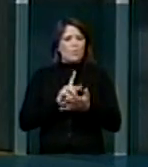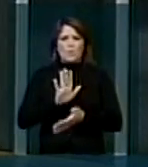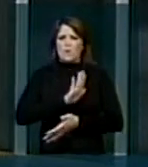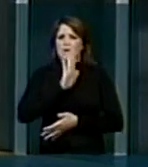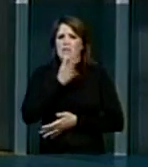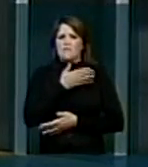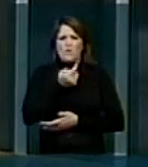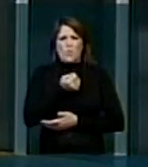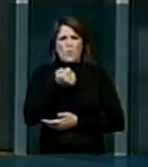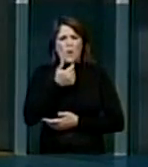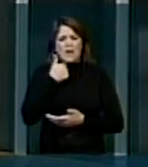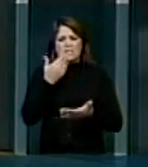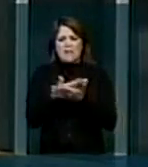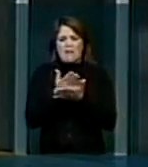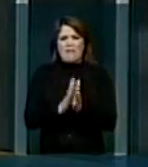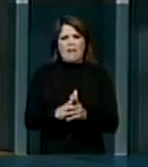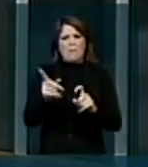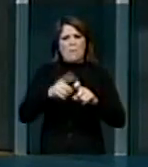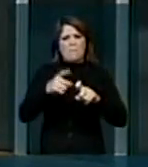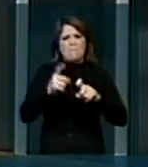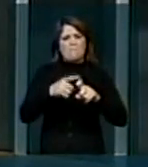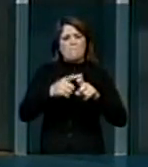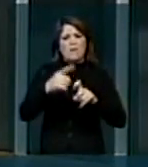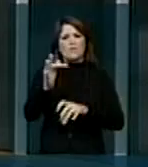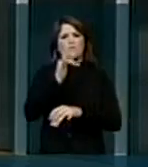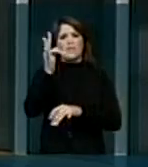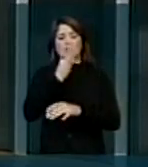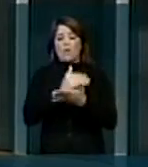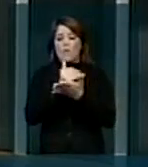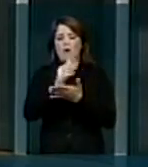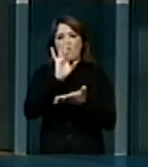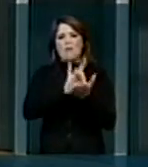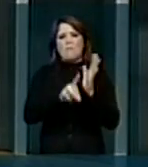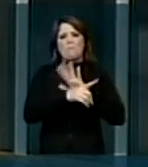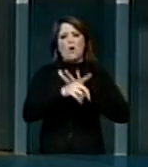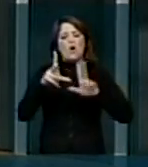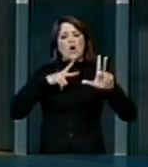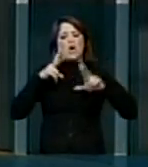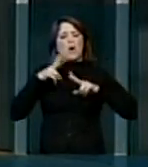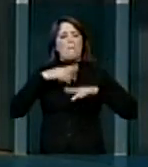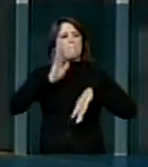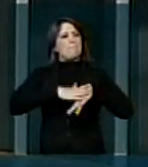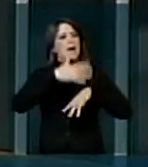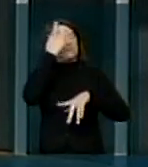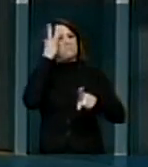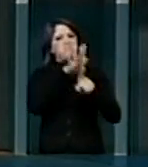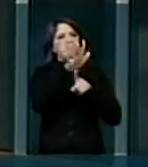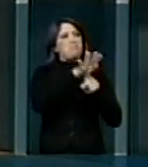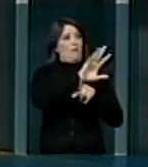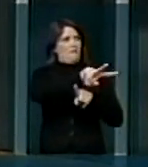praticamente acaba com a carreira de médico federal, a iniciativa privada torna-se mais